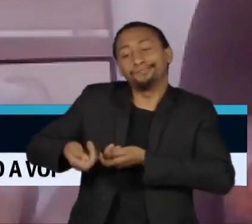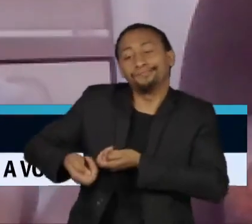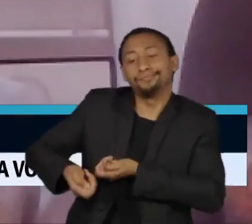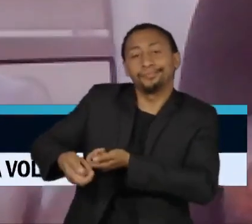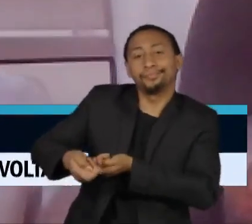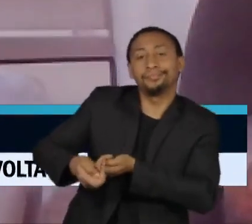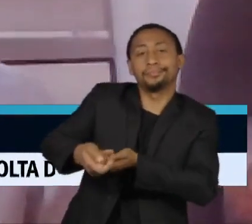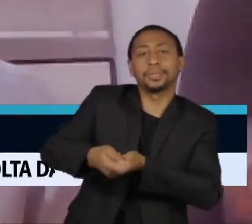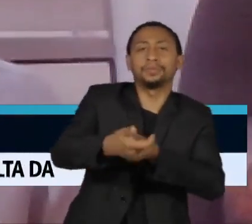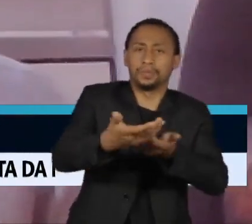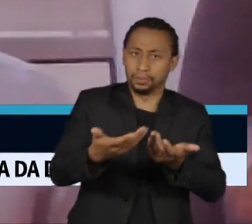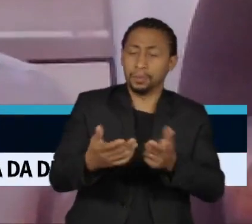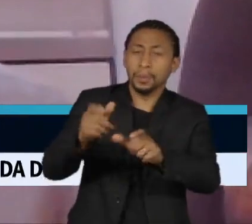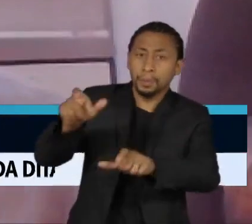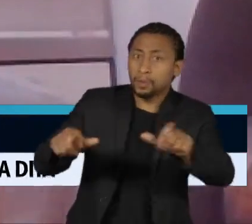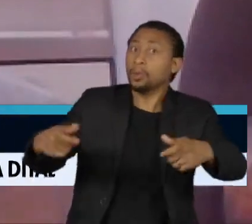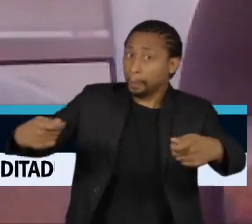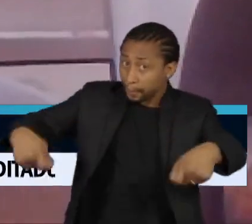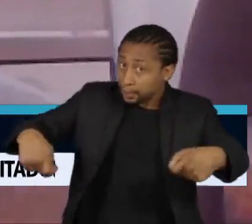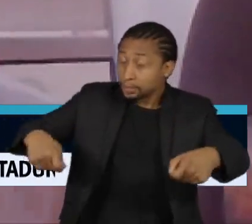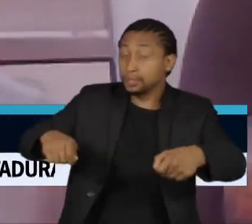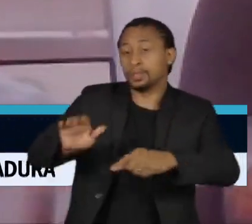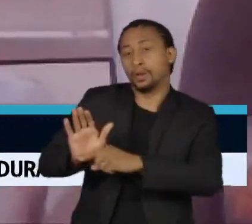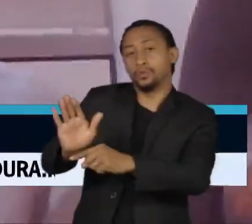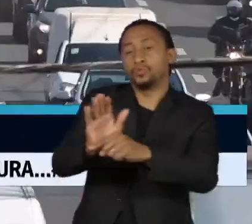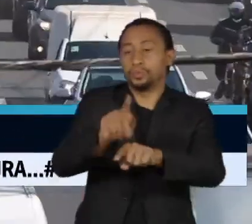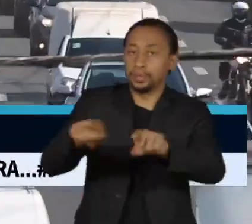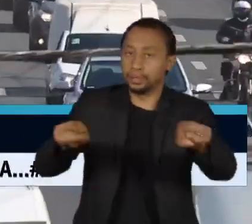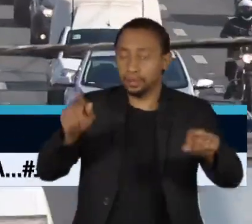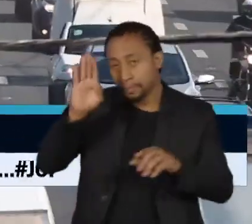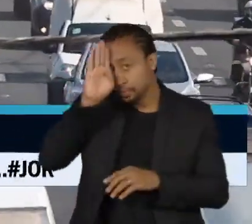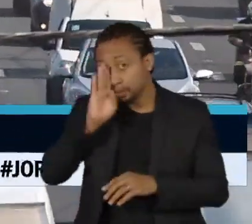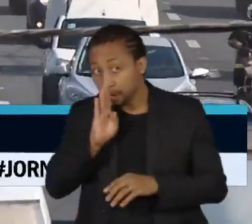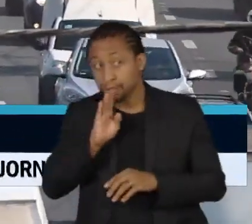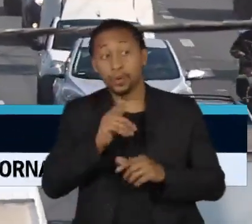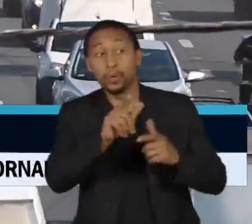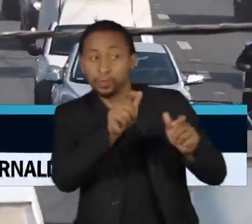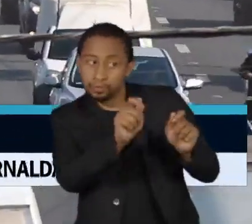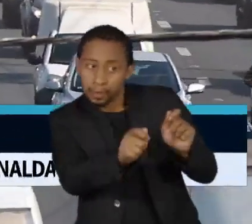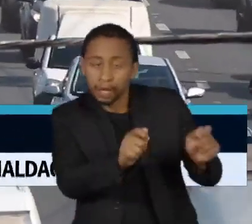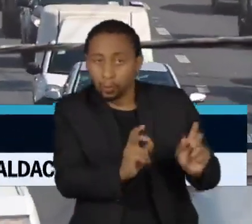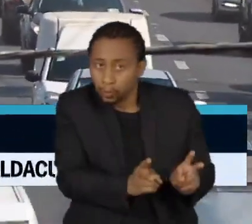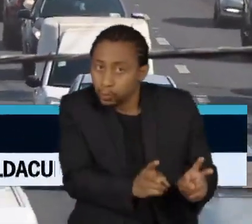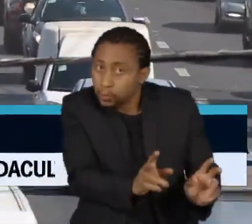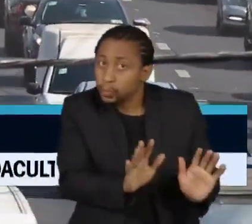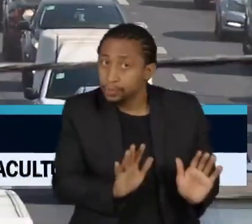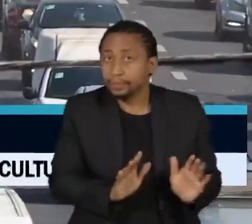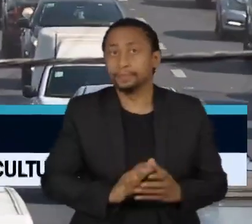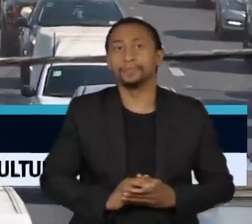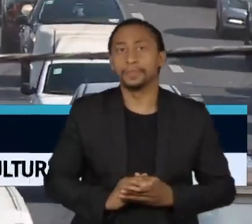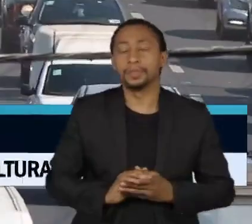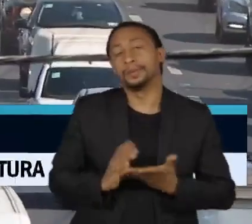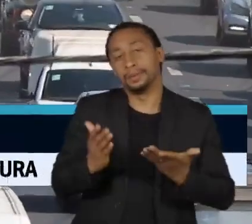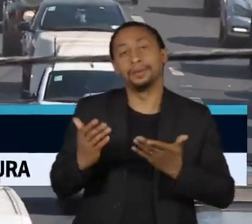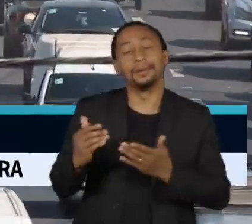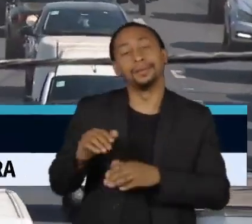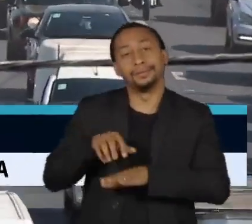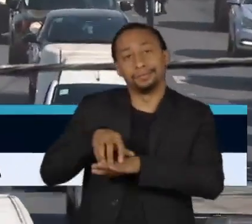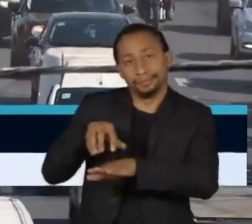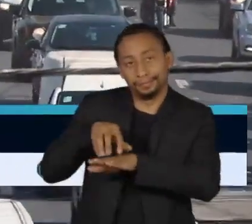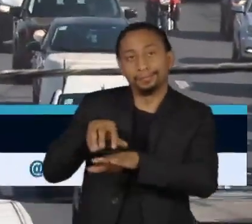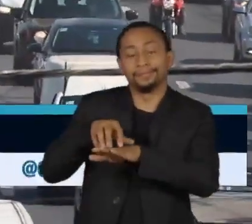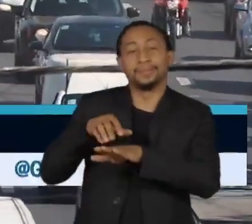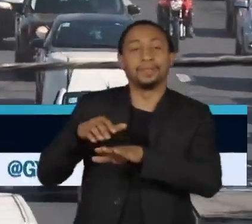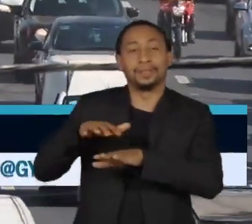você trazendo recursos para que essa gratuidade seja paga. Segundo a Associação Nacional das Empresas de Transportes Urbanos,